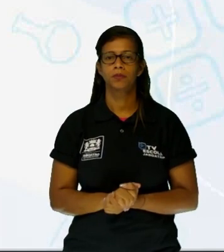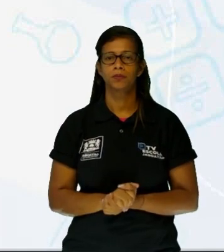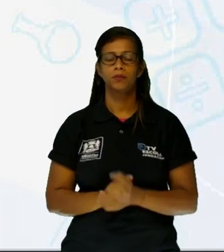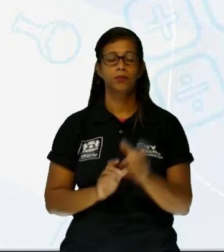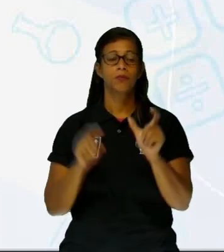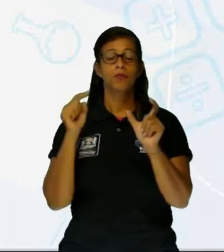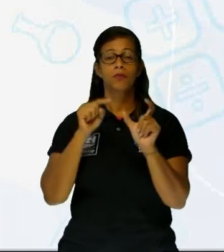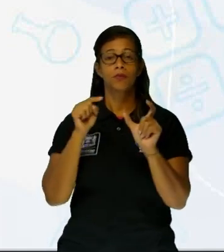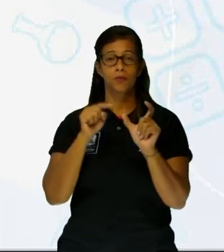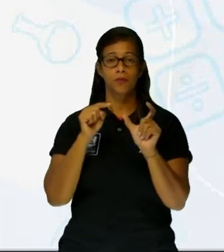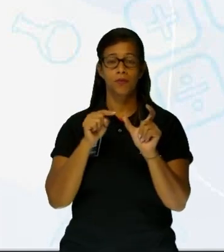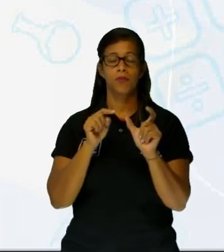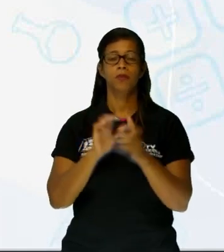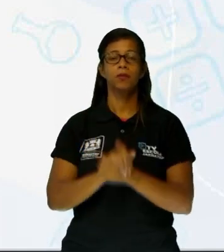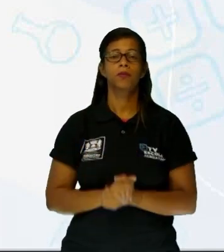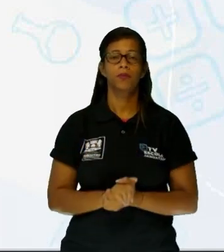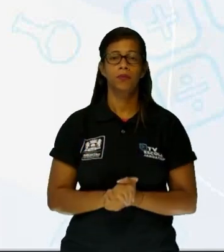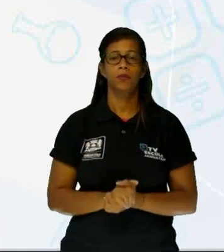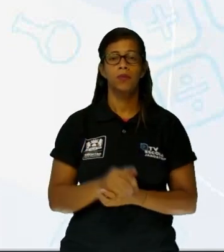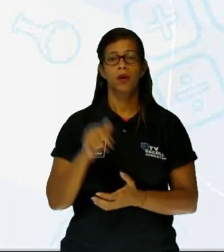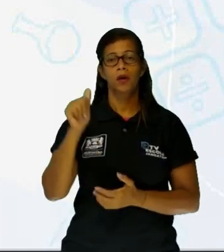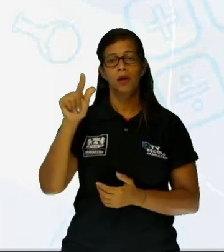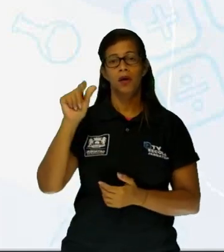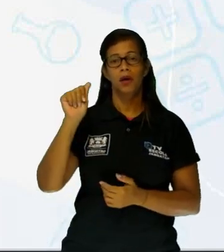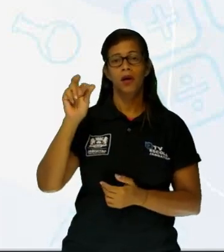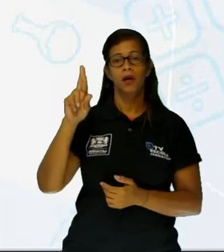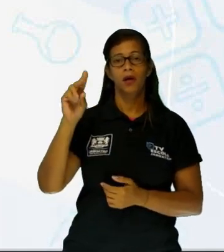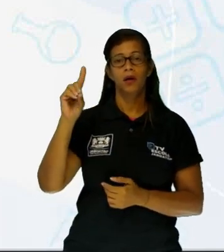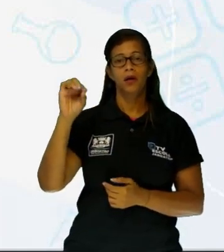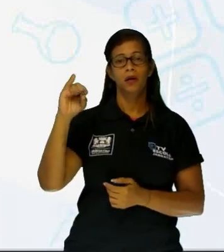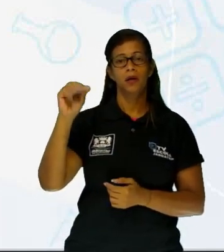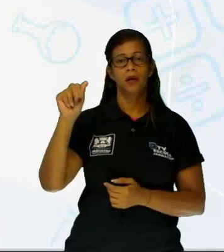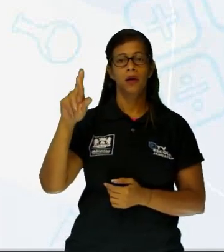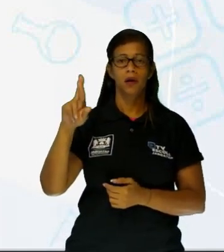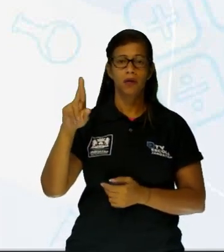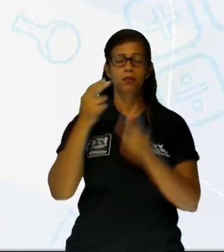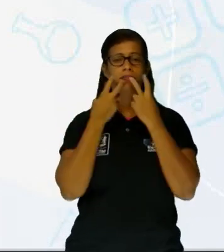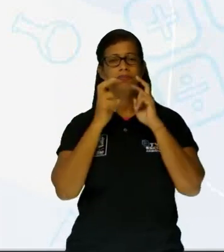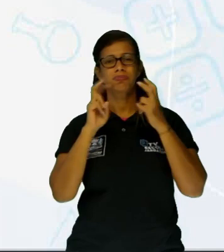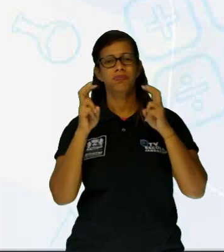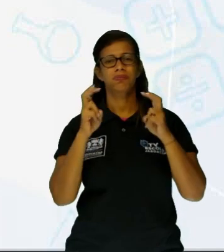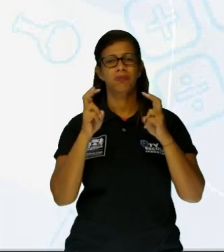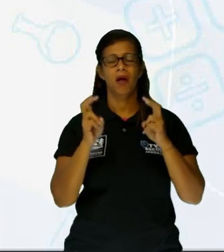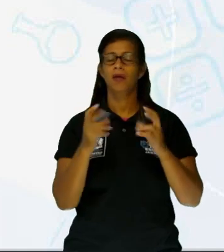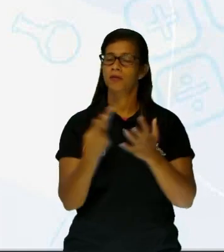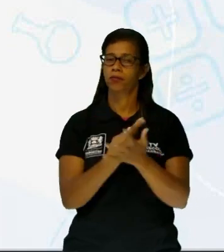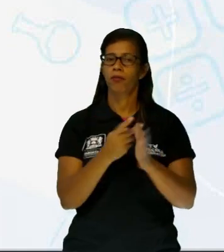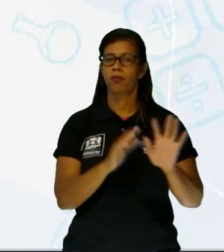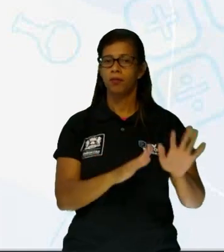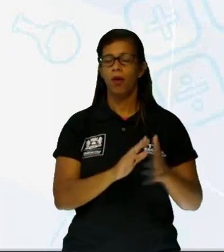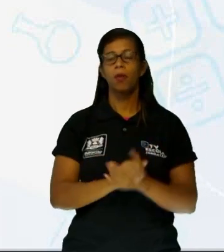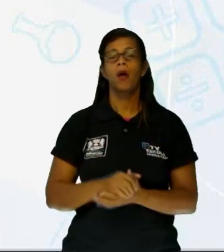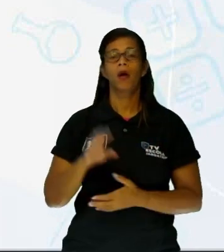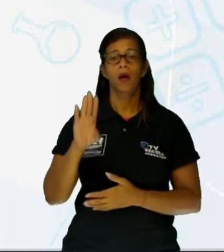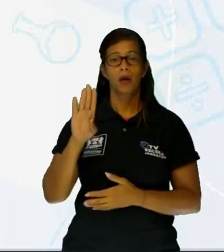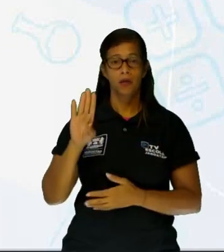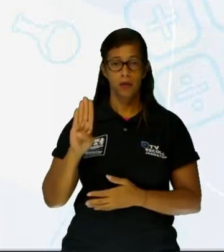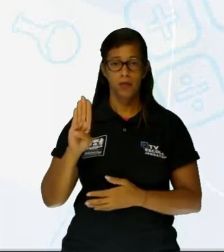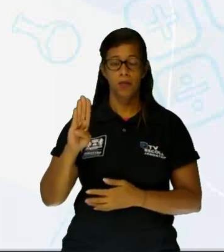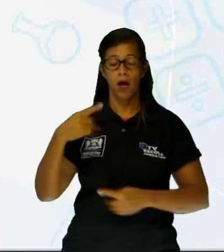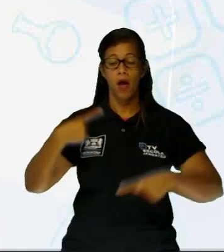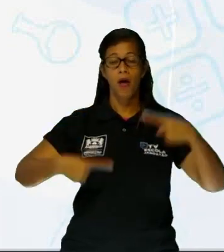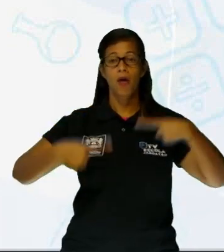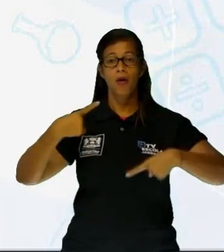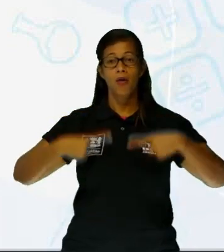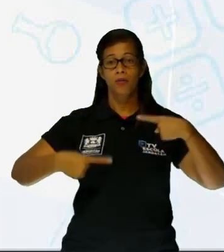seria gritar, chamar atenção no outro sentido, né? A letra B fala de políticas públicas que querem combater a violência. Na verdade, não, pessoal.